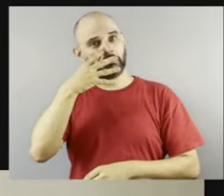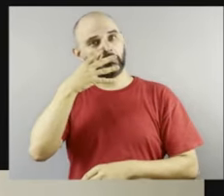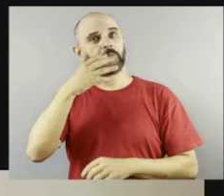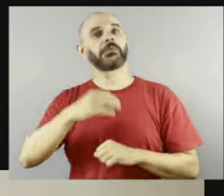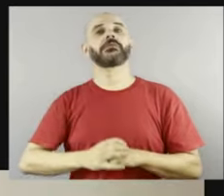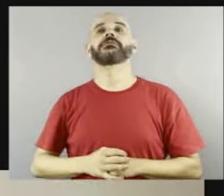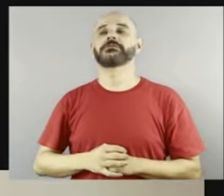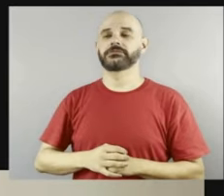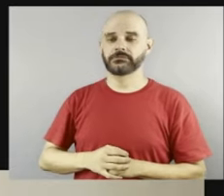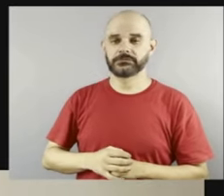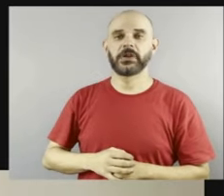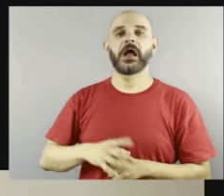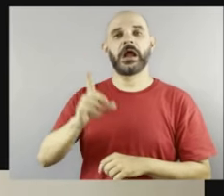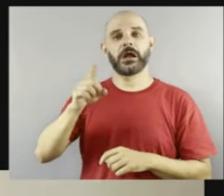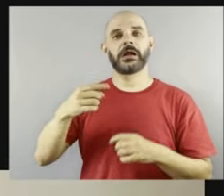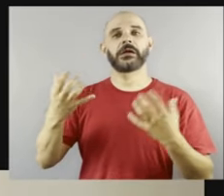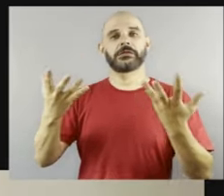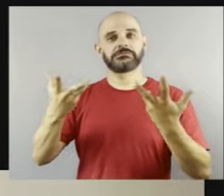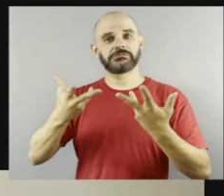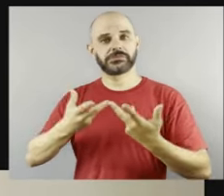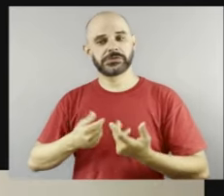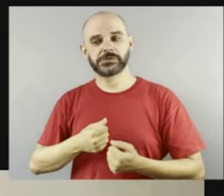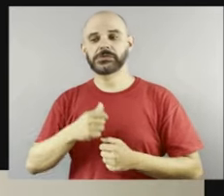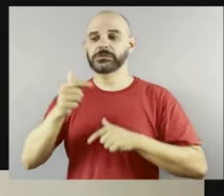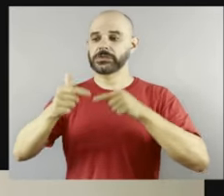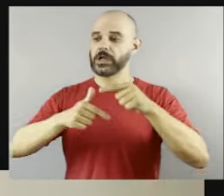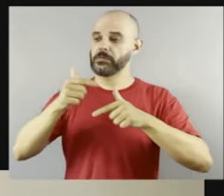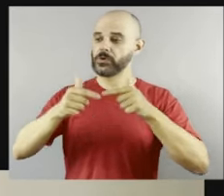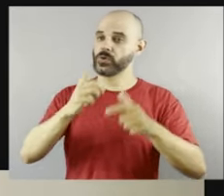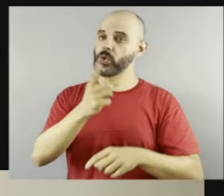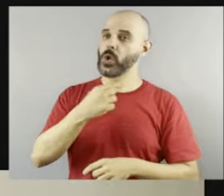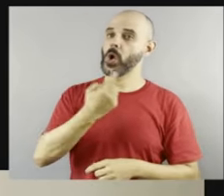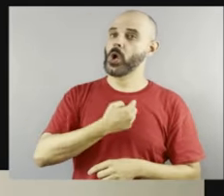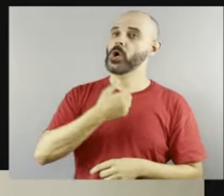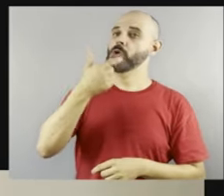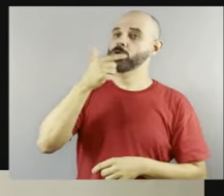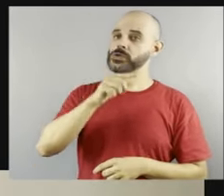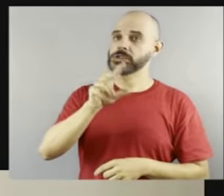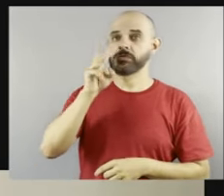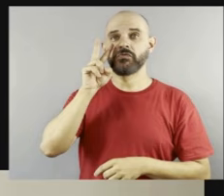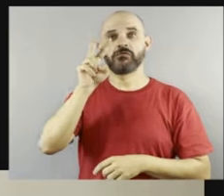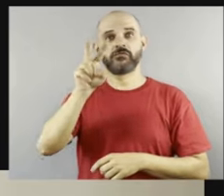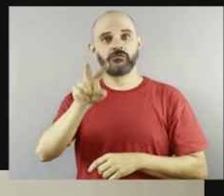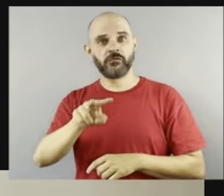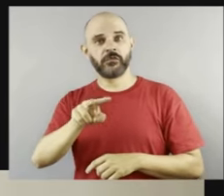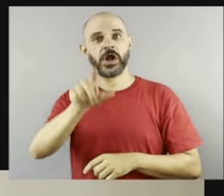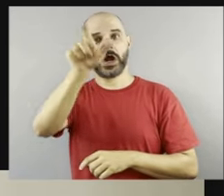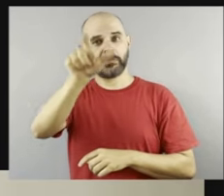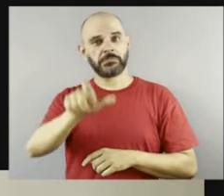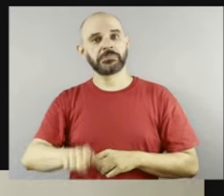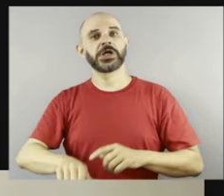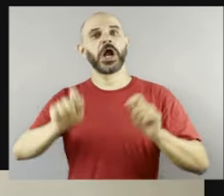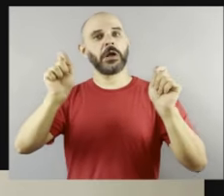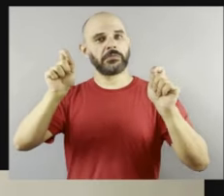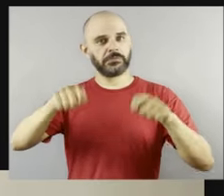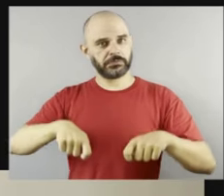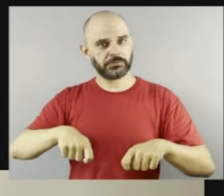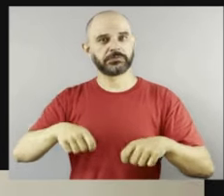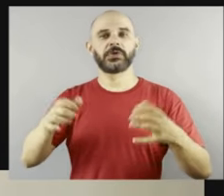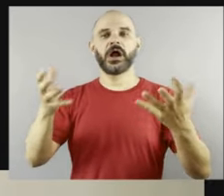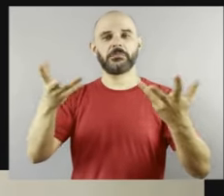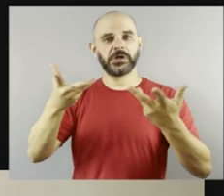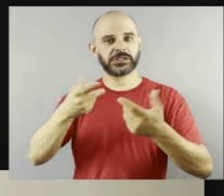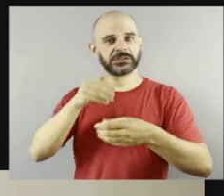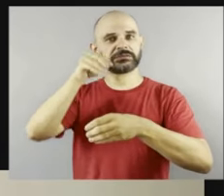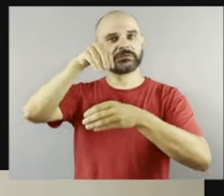Porque nós conseguimos ver as capacidades das pessoas, né? As habilidades, as capacidades. E elas realmente...